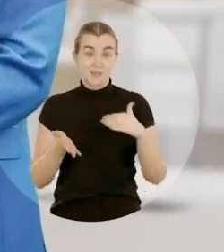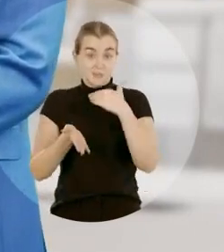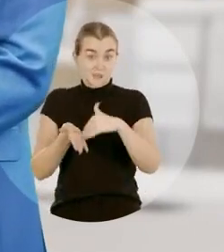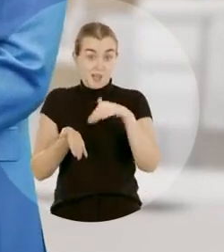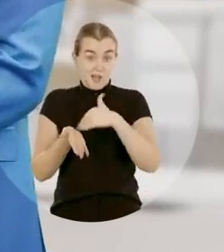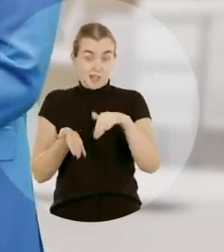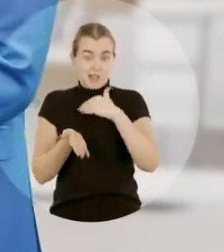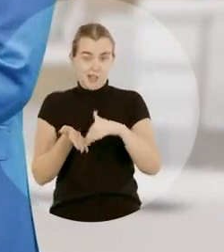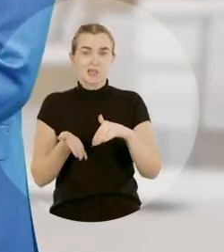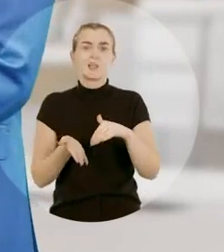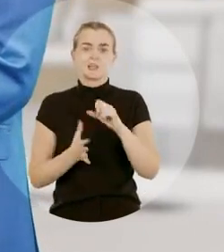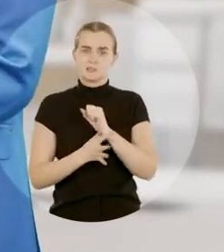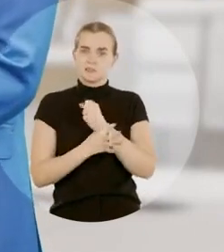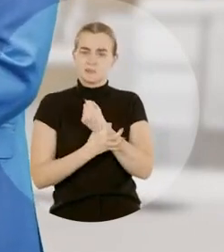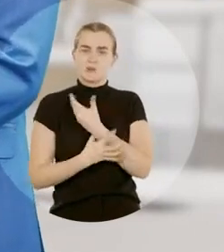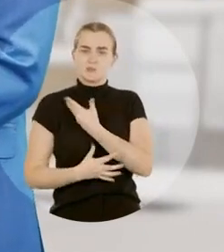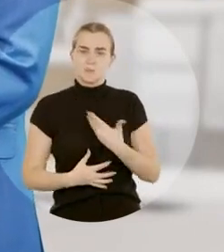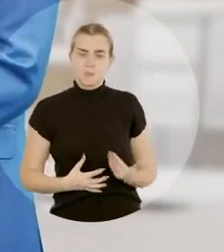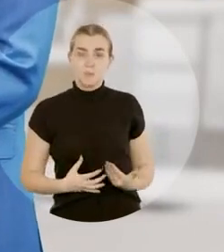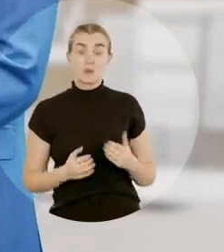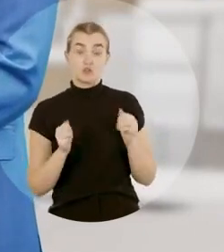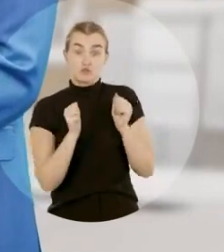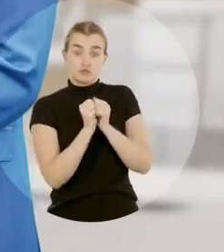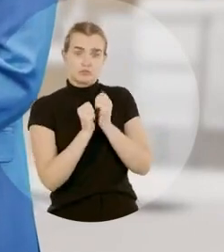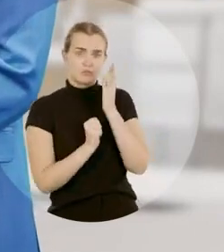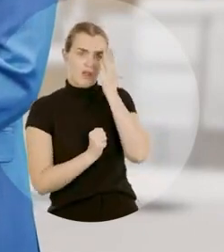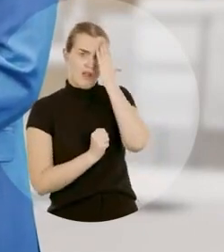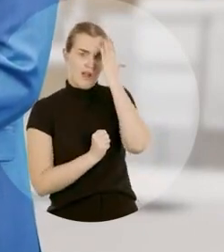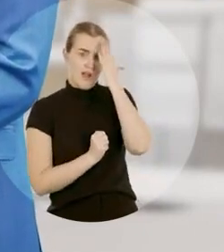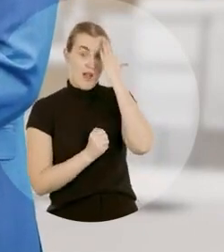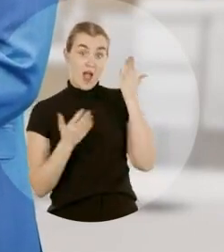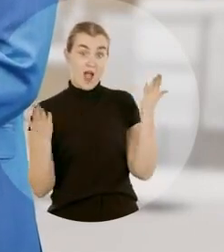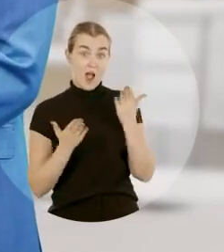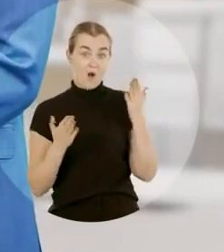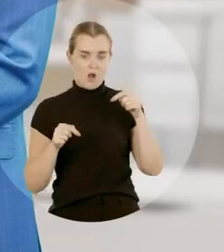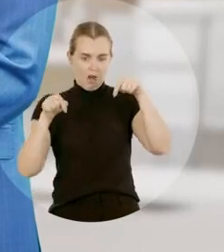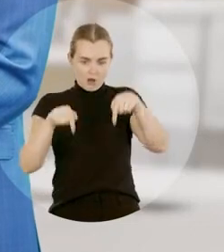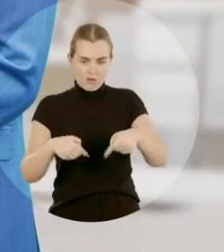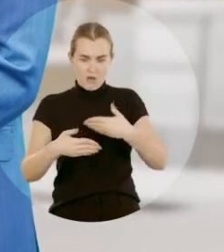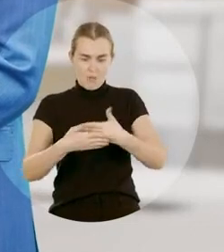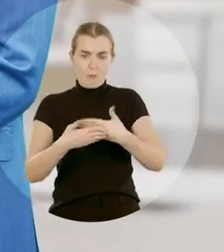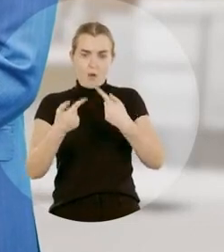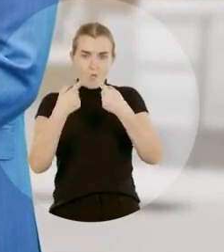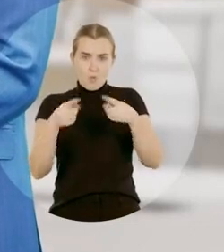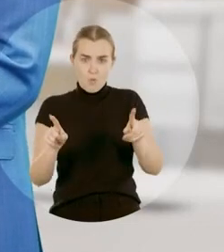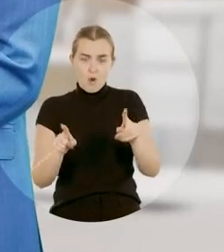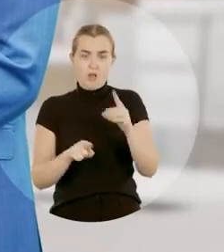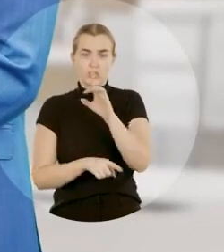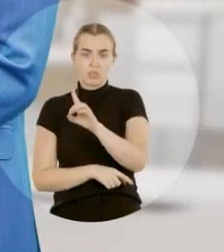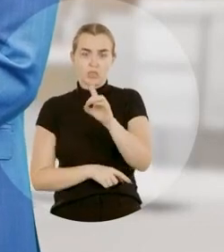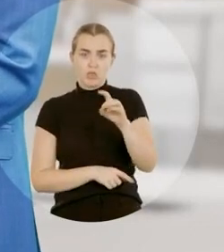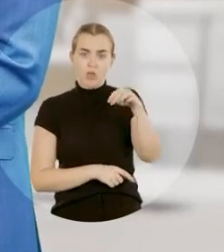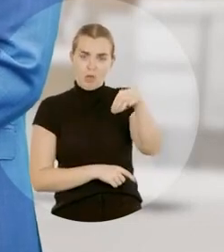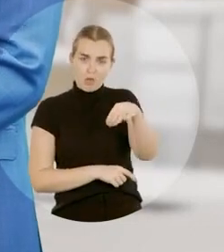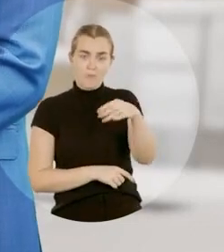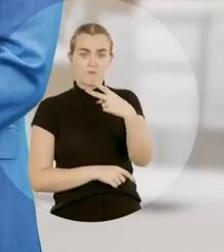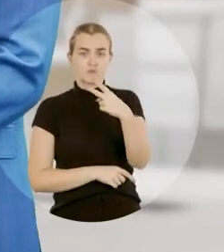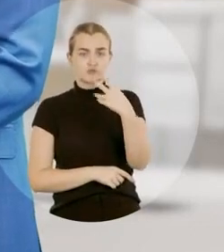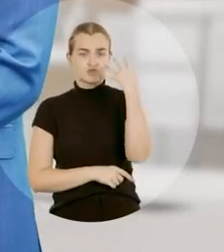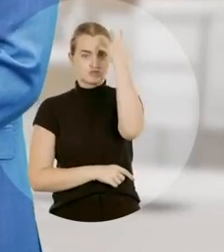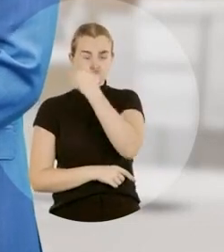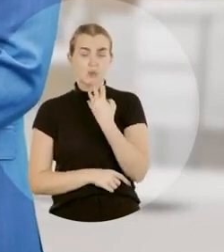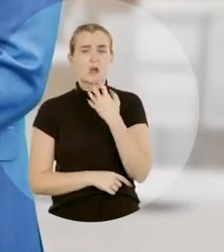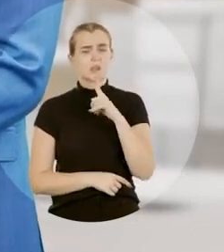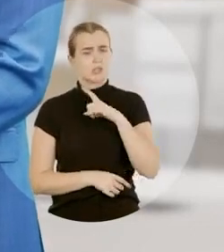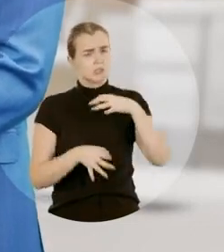Pública, por uma ação do Ricardo, está trazendo para Ribeirão Preto a DDM 24 Horas. Tenho certeza que vai fazer a